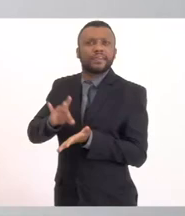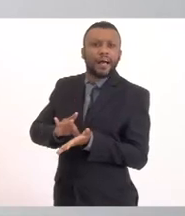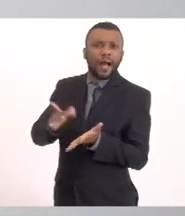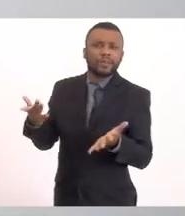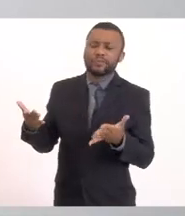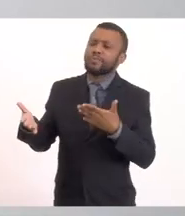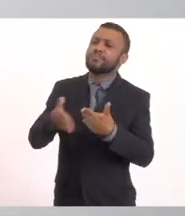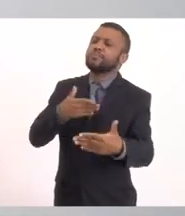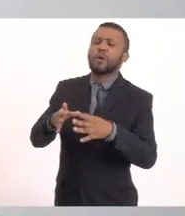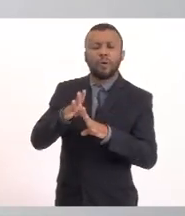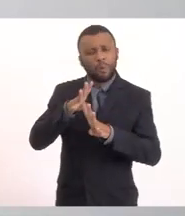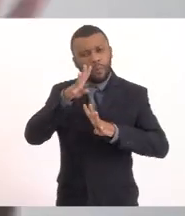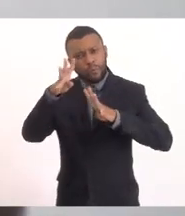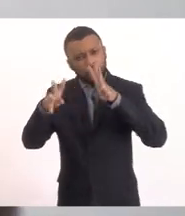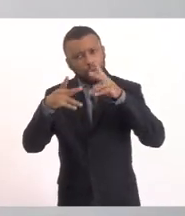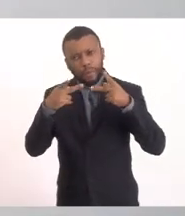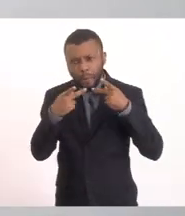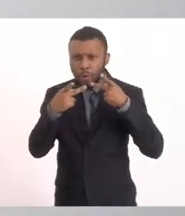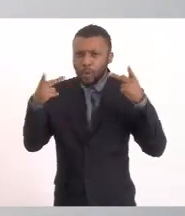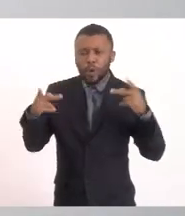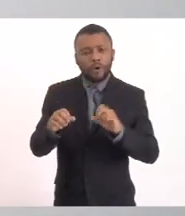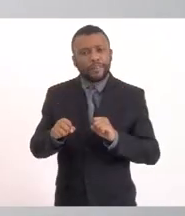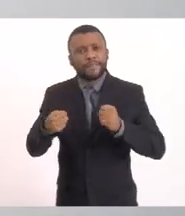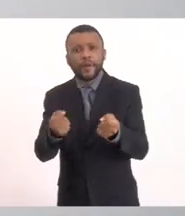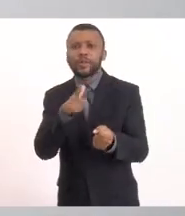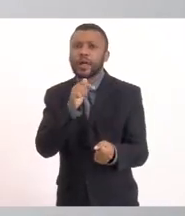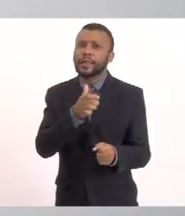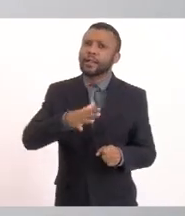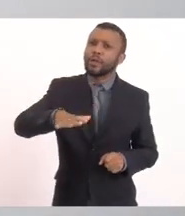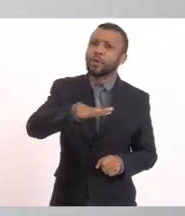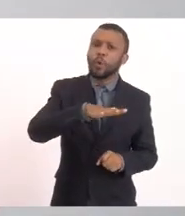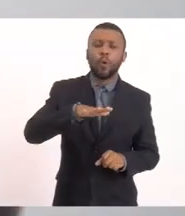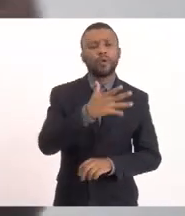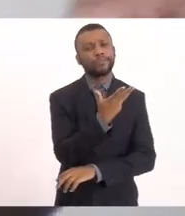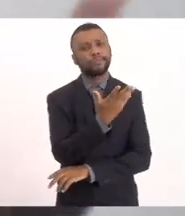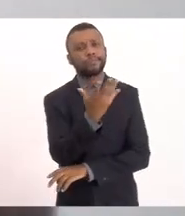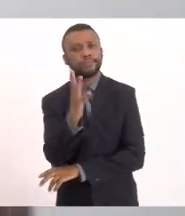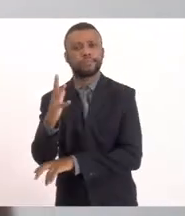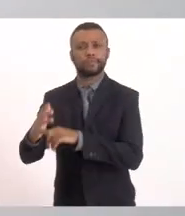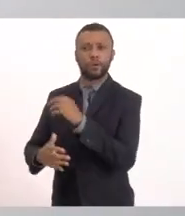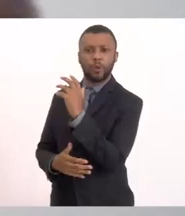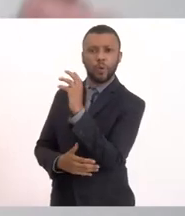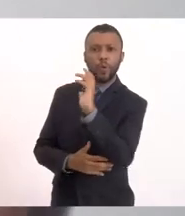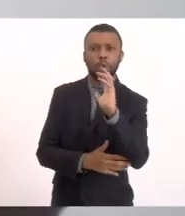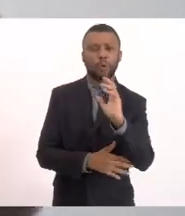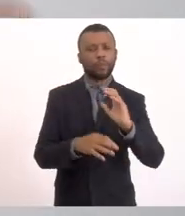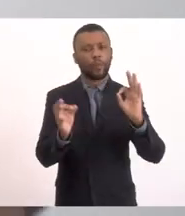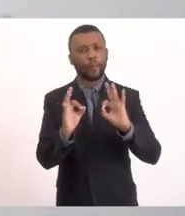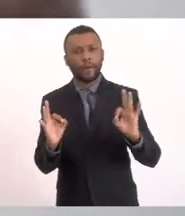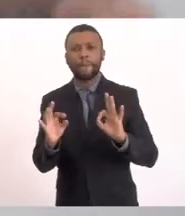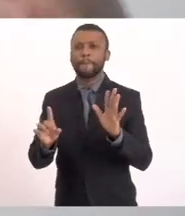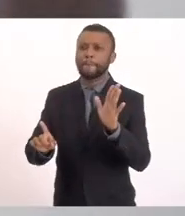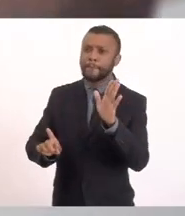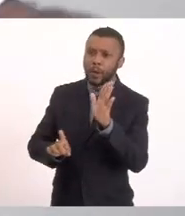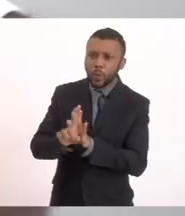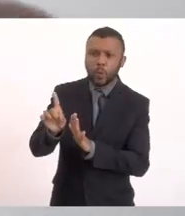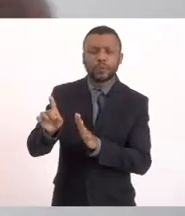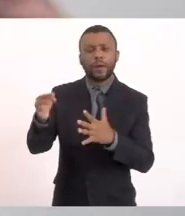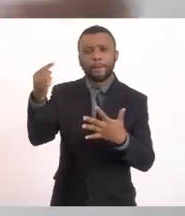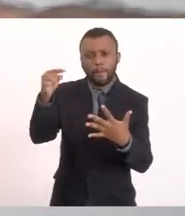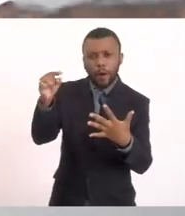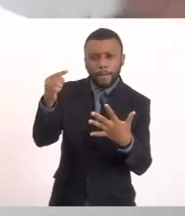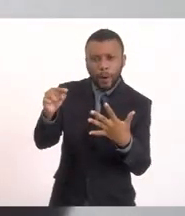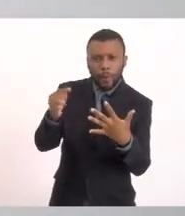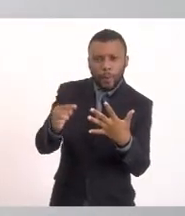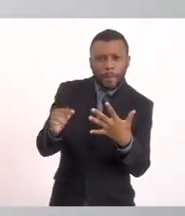falei o que eu queria Entendeu? Eu sou defensor da Lagoa Do mar Do meio ambiente Ninguém pergunta Enxovo Marimbau Marisco Atabua